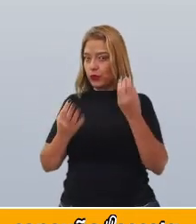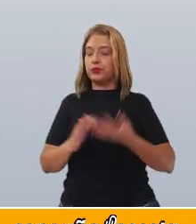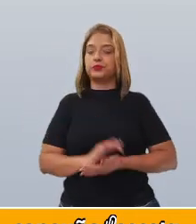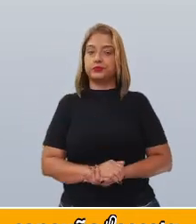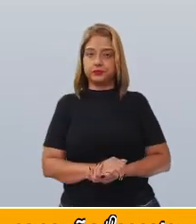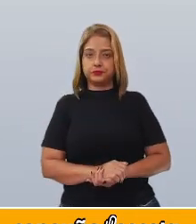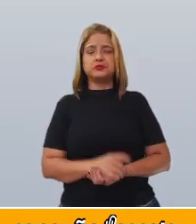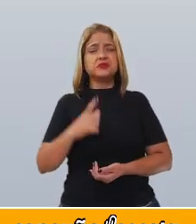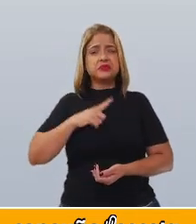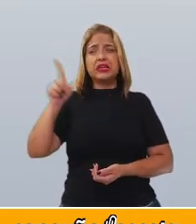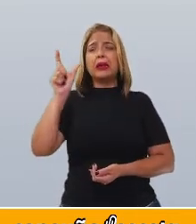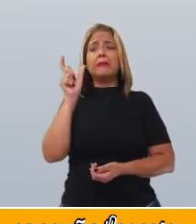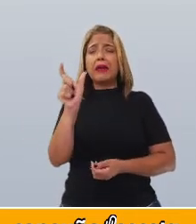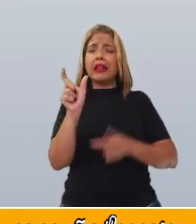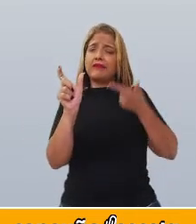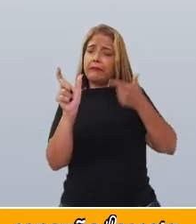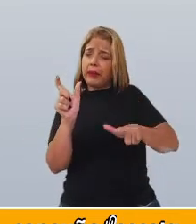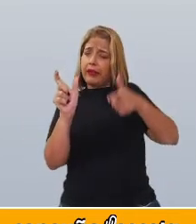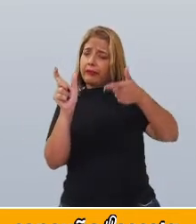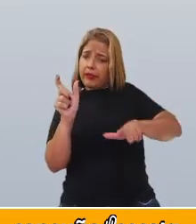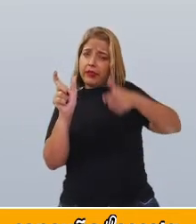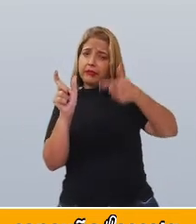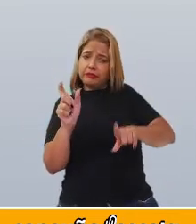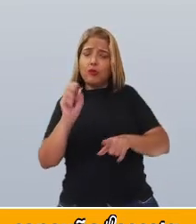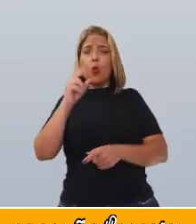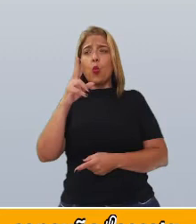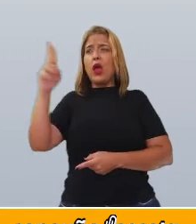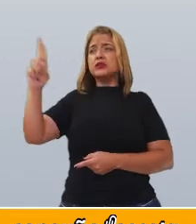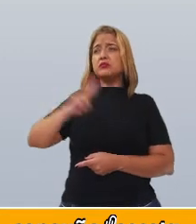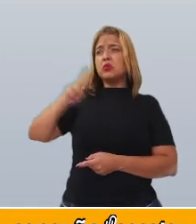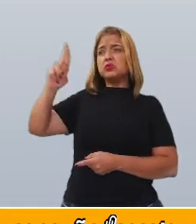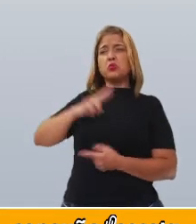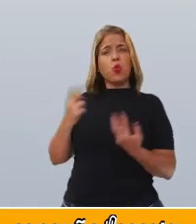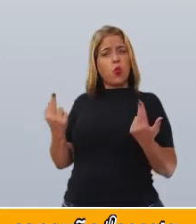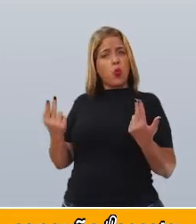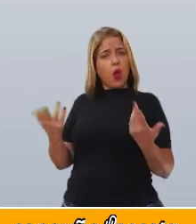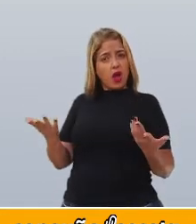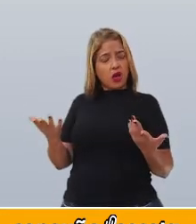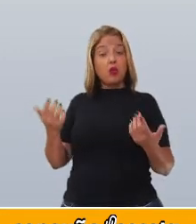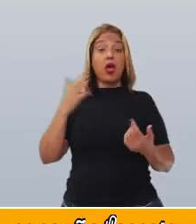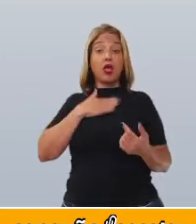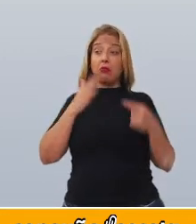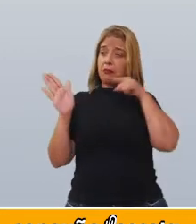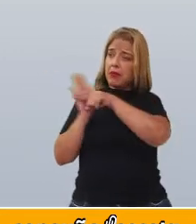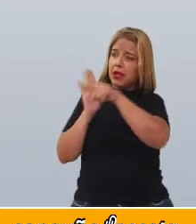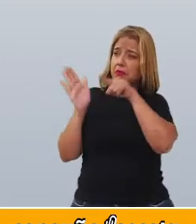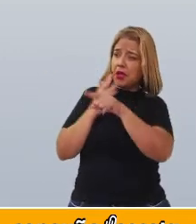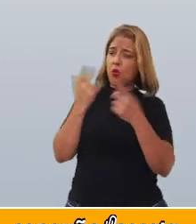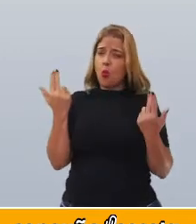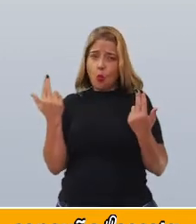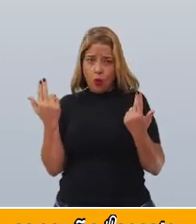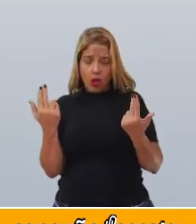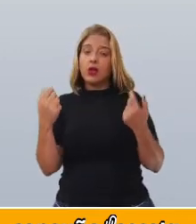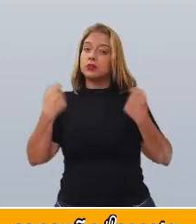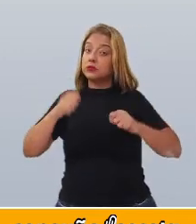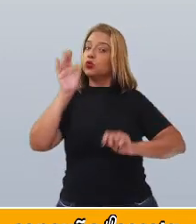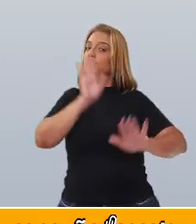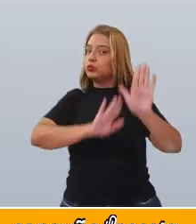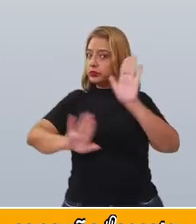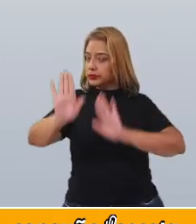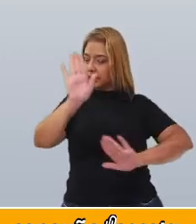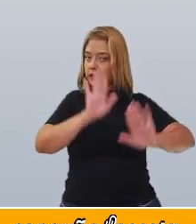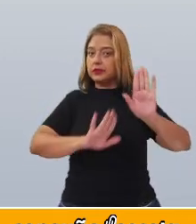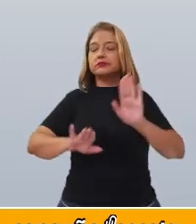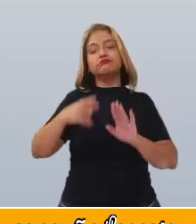repetição de palavras, de ideias, nas suas perguntas? Tome cuidado com isso. Então, temos aqui